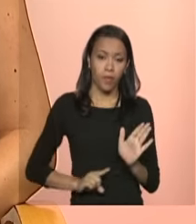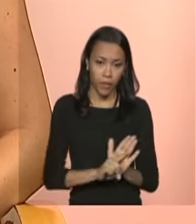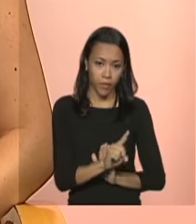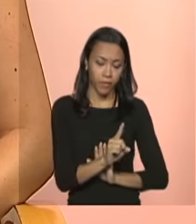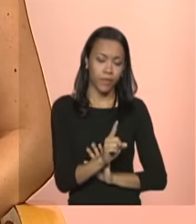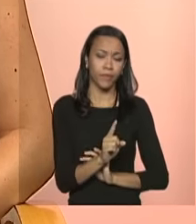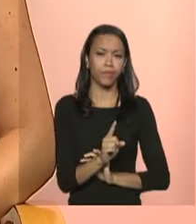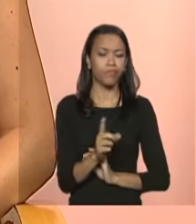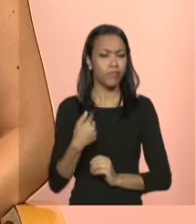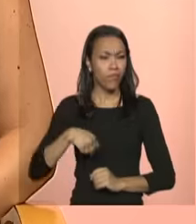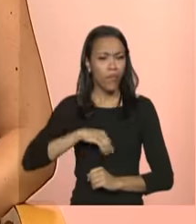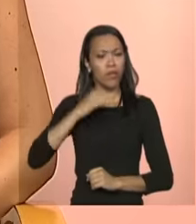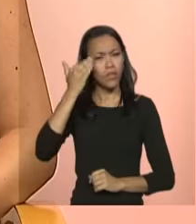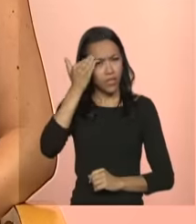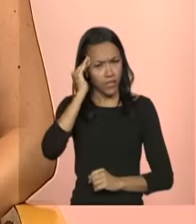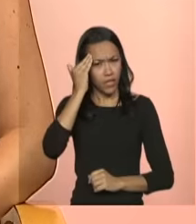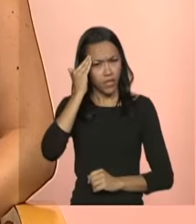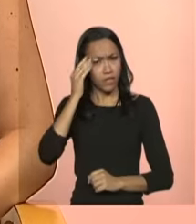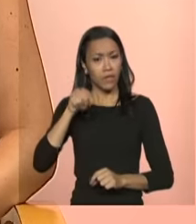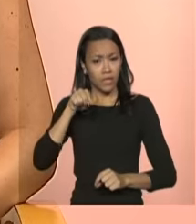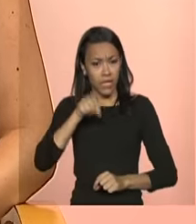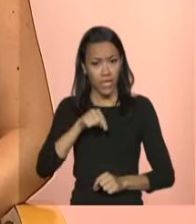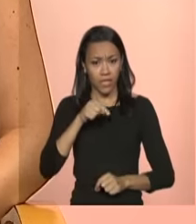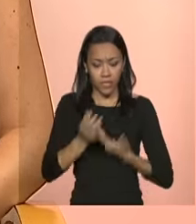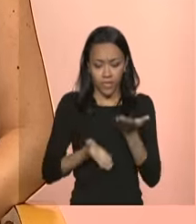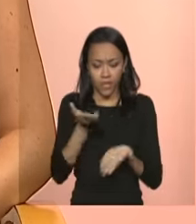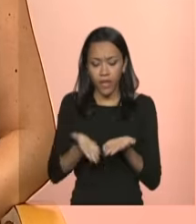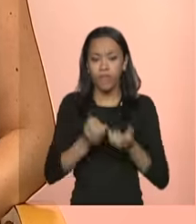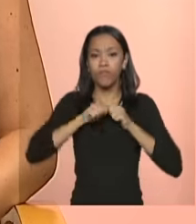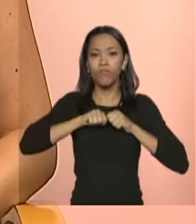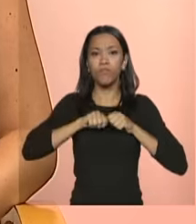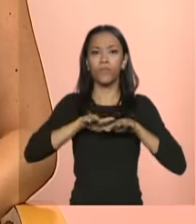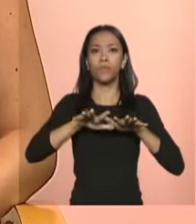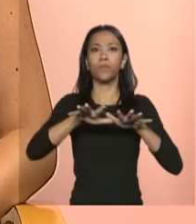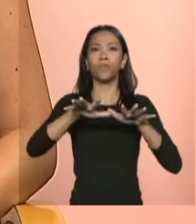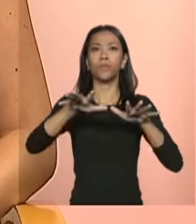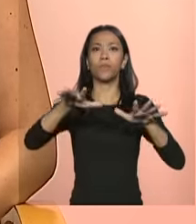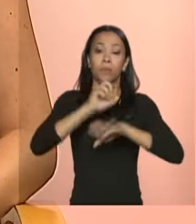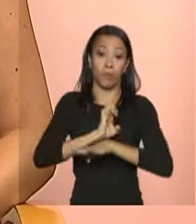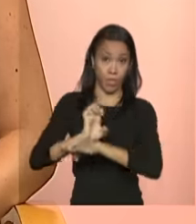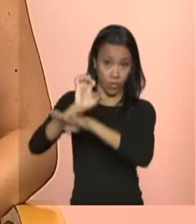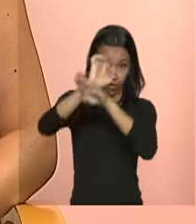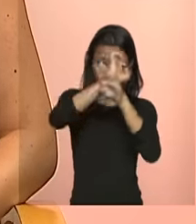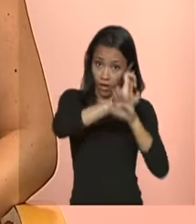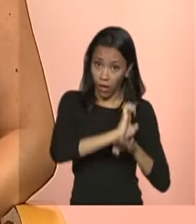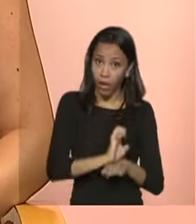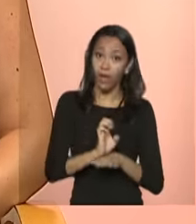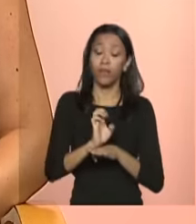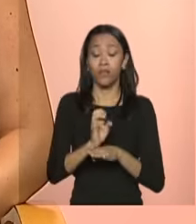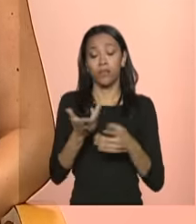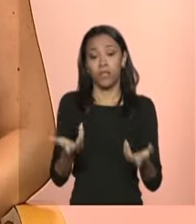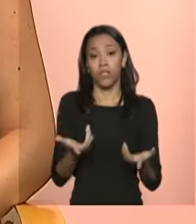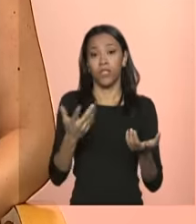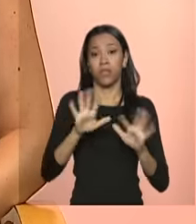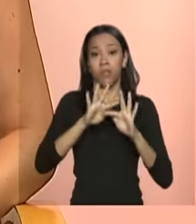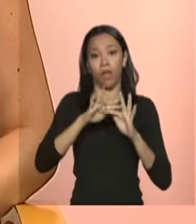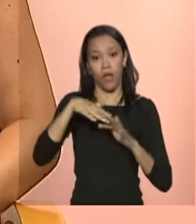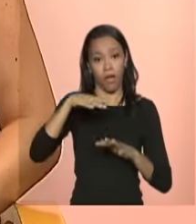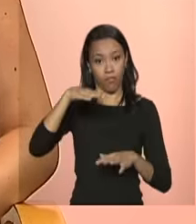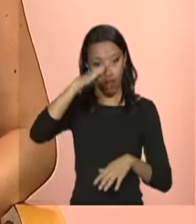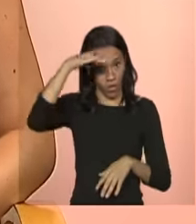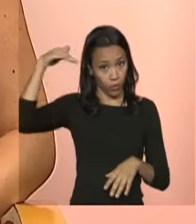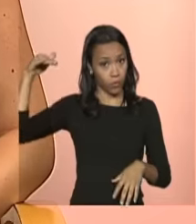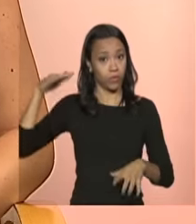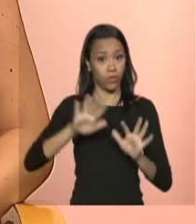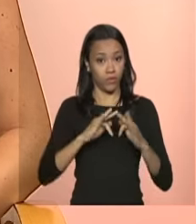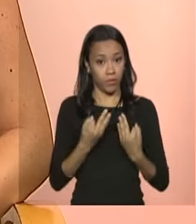esses serviços eles se expandem para os estados eles também podem executar esses serviços de acolhimento para adultos e famílias então quais são